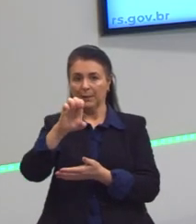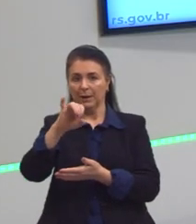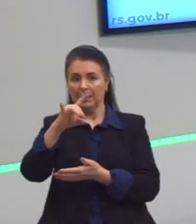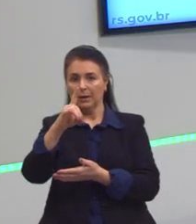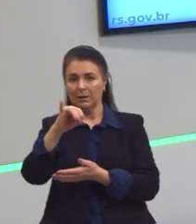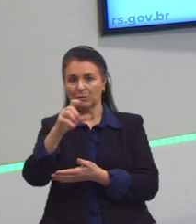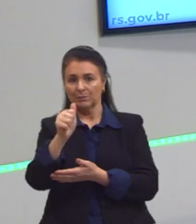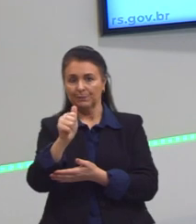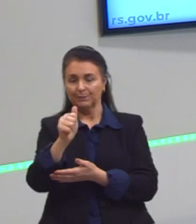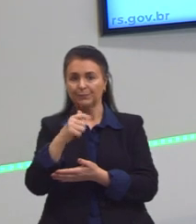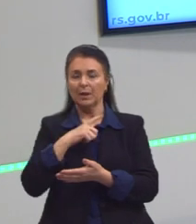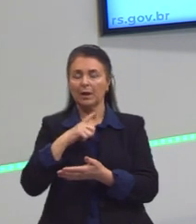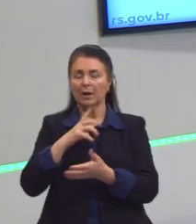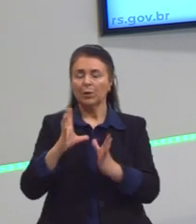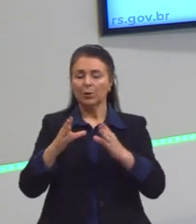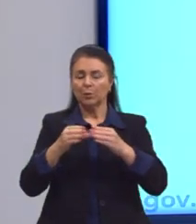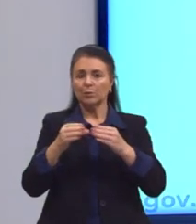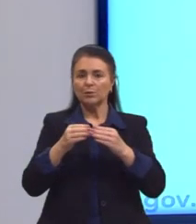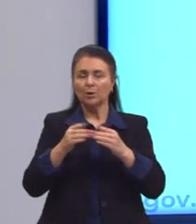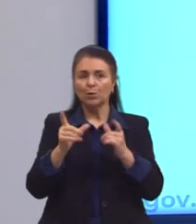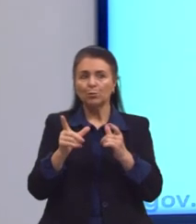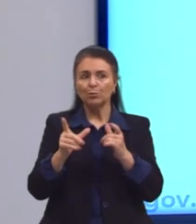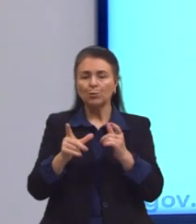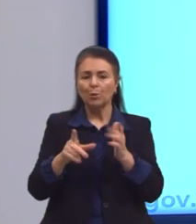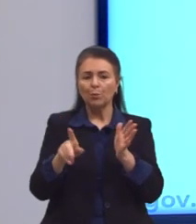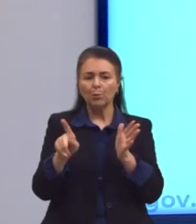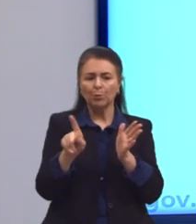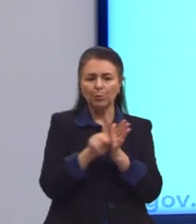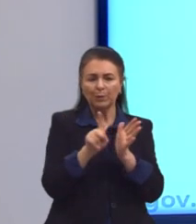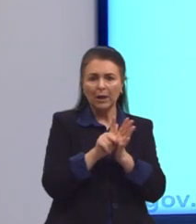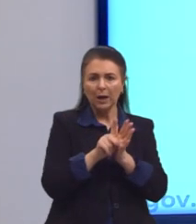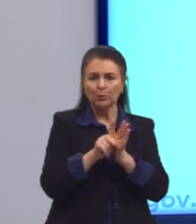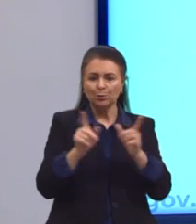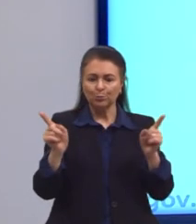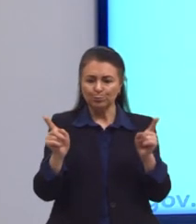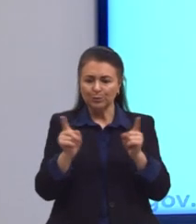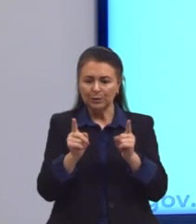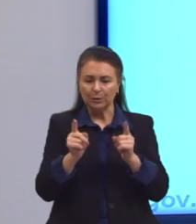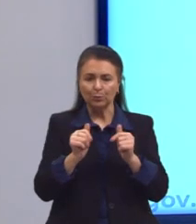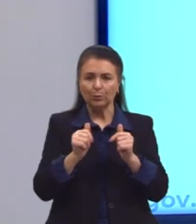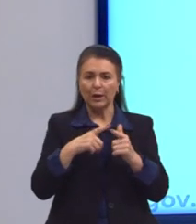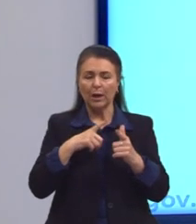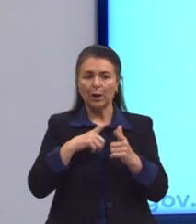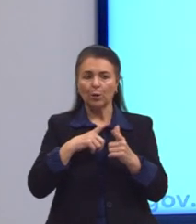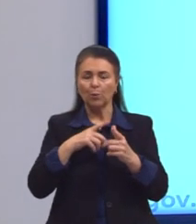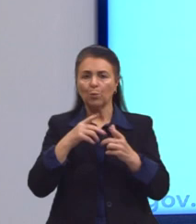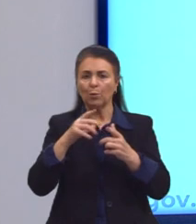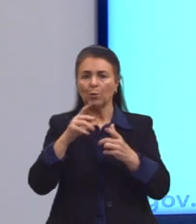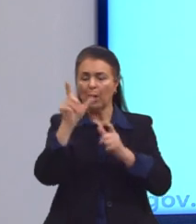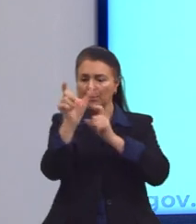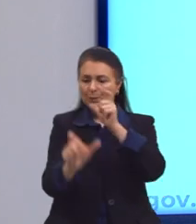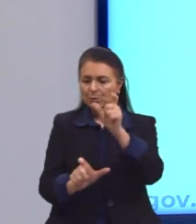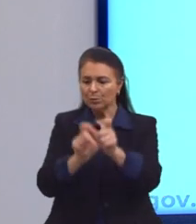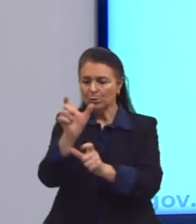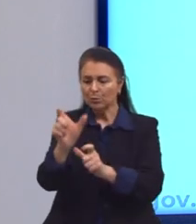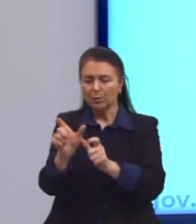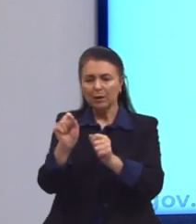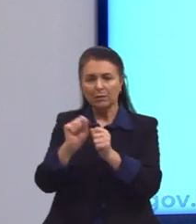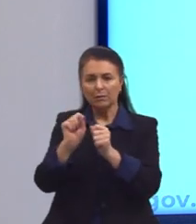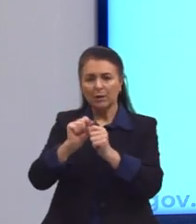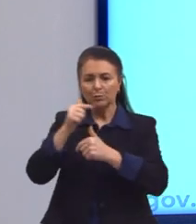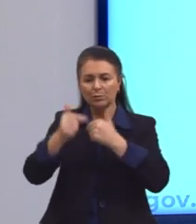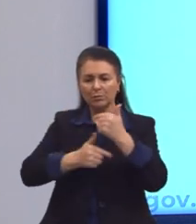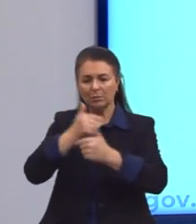A classe média, para o Marx, seriam os pequenos proprietários. Aquele artesão que usava o trabalho familiar,